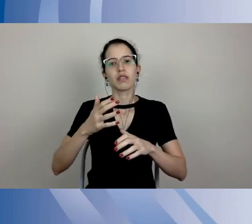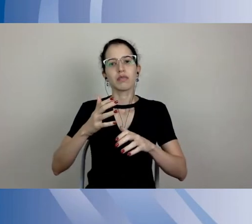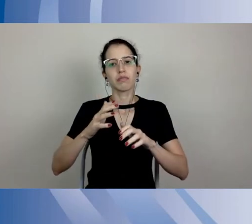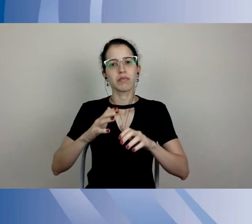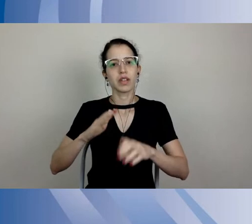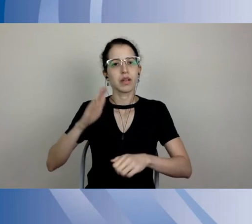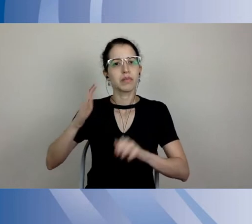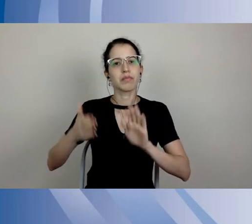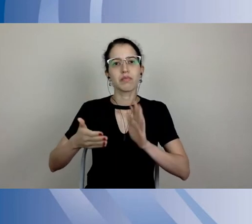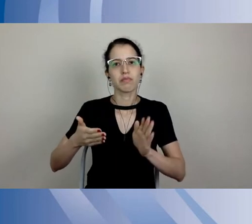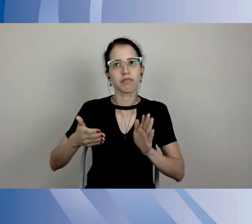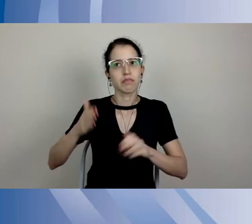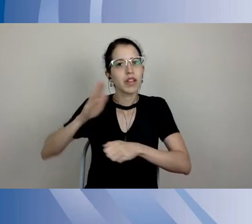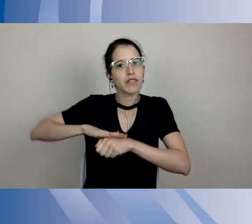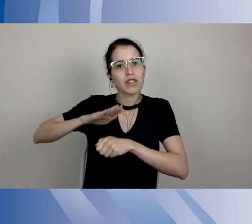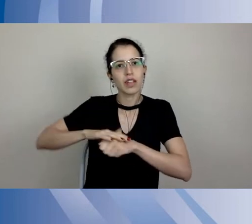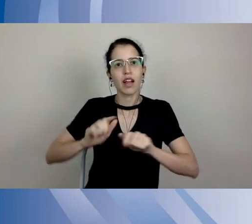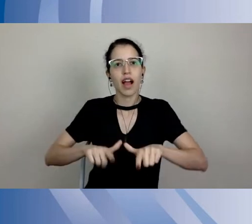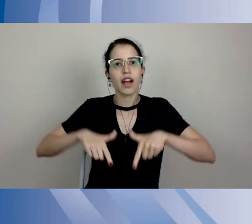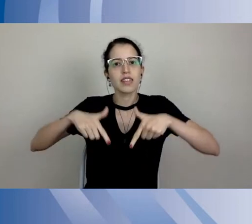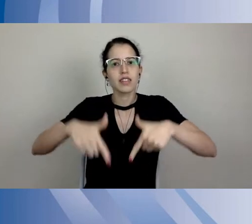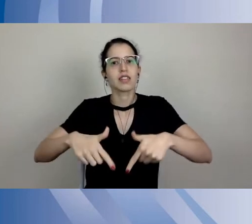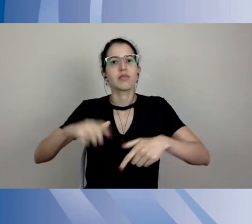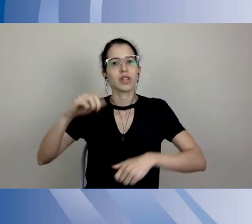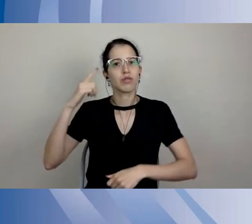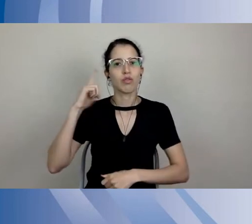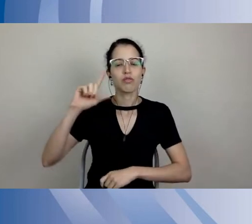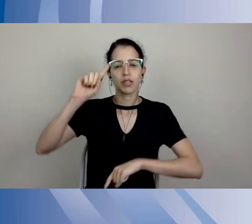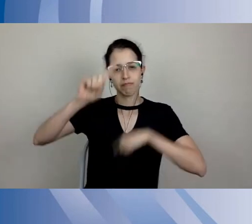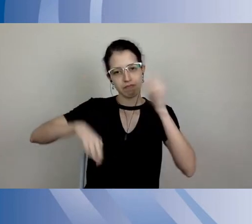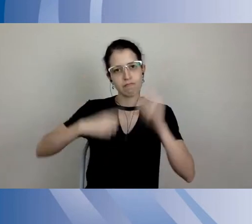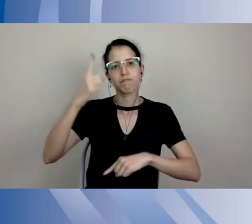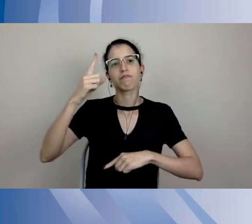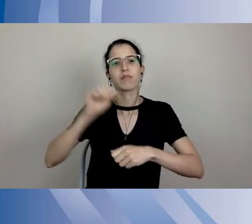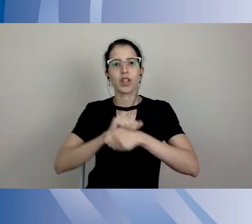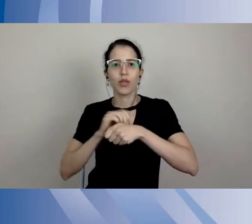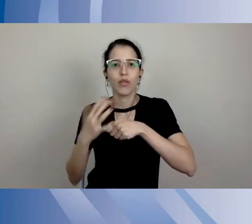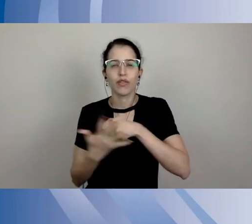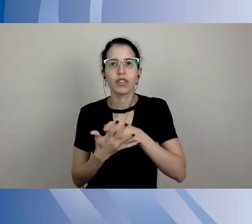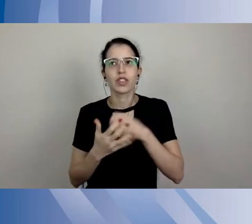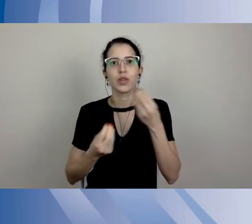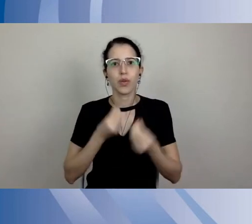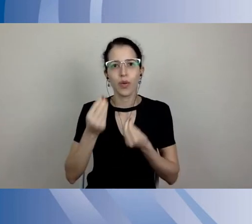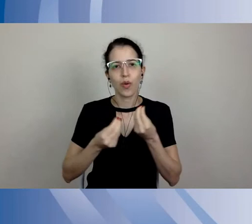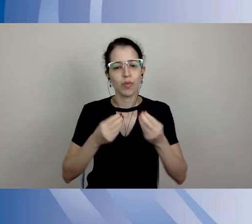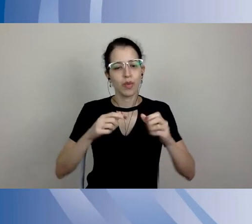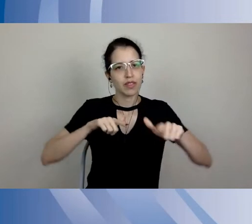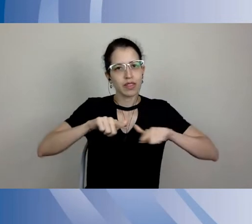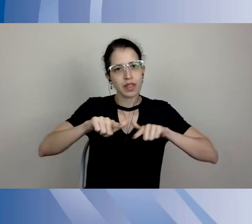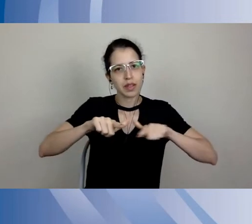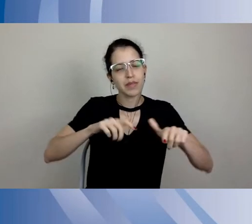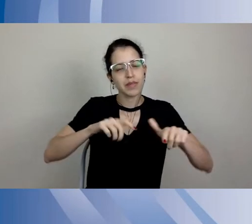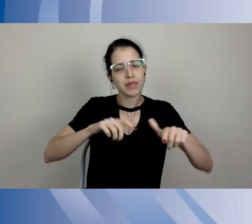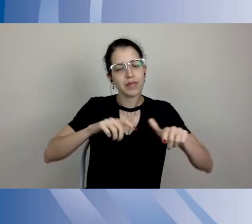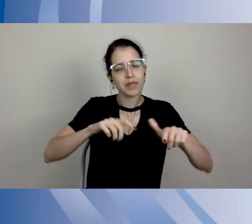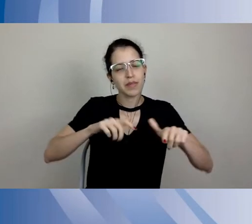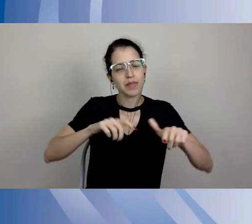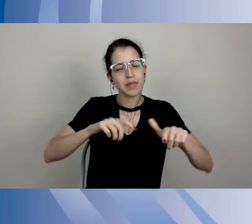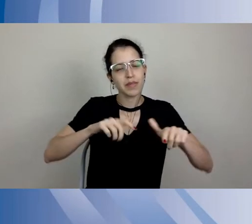vencer a COVID, para trabalharmos com a comunidade, em todos os municípios onde nós estamos,